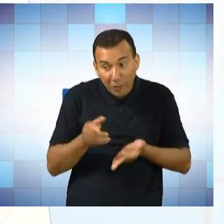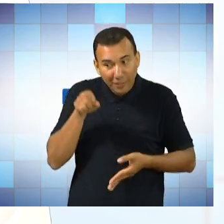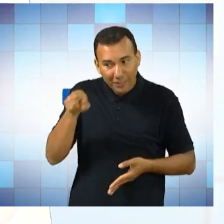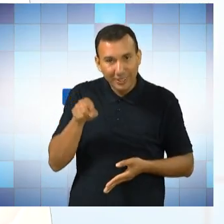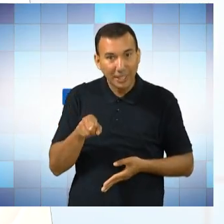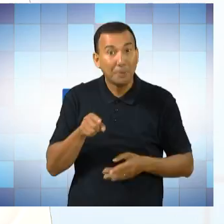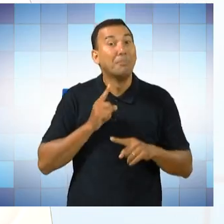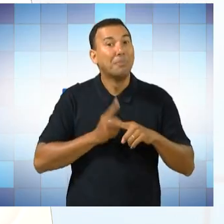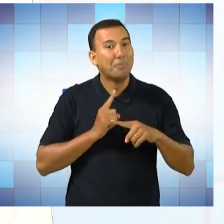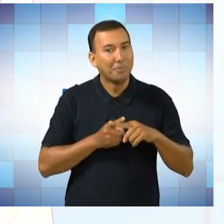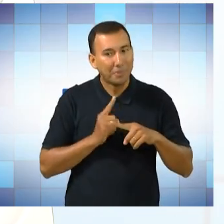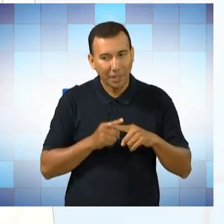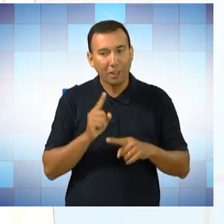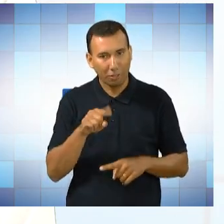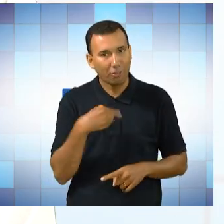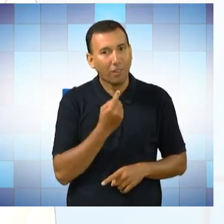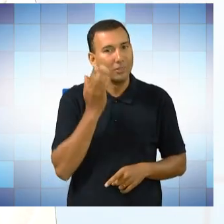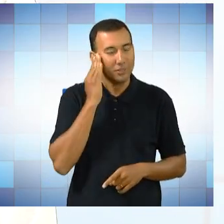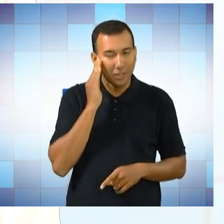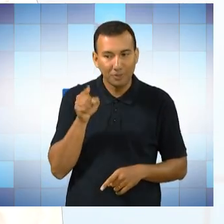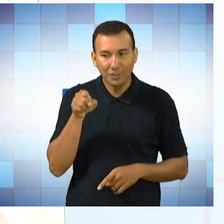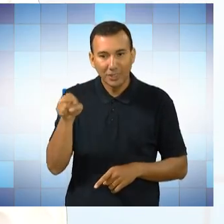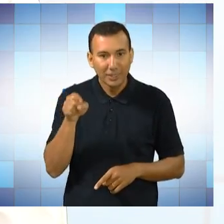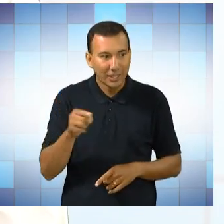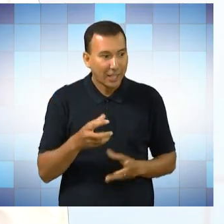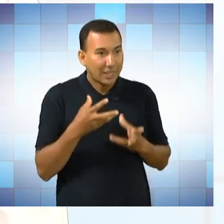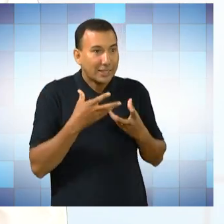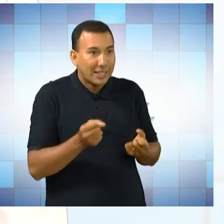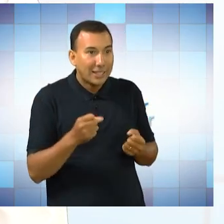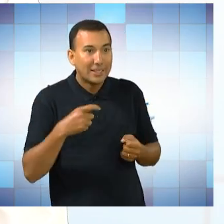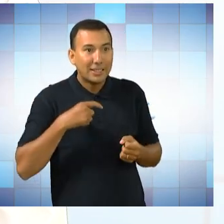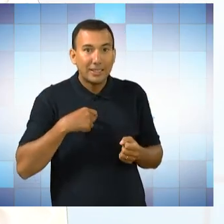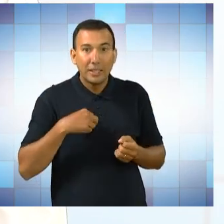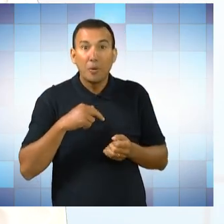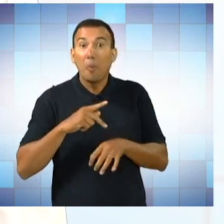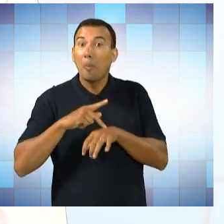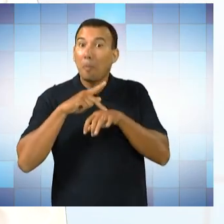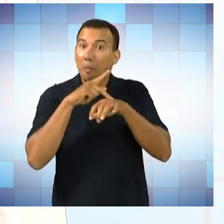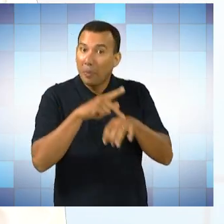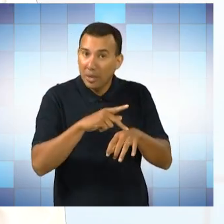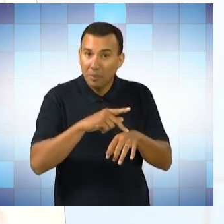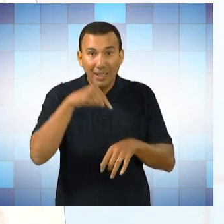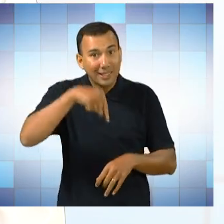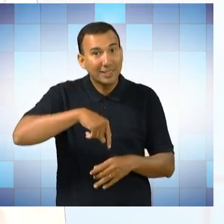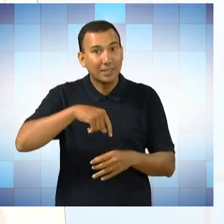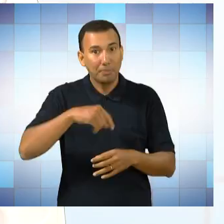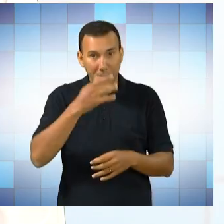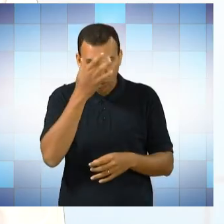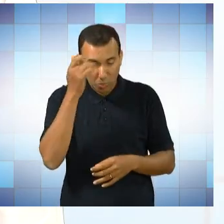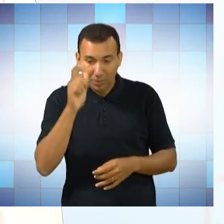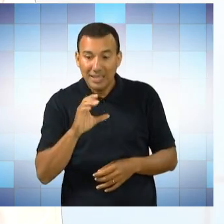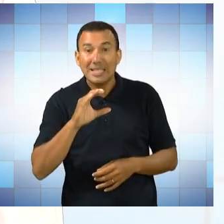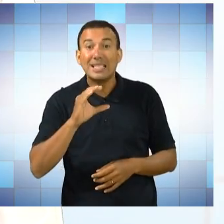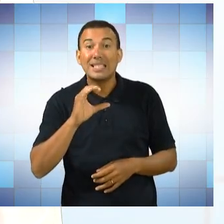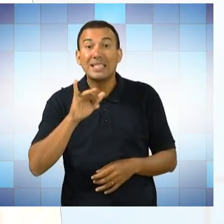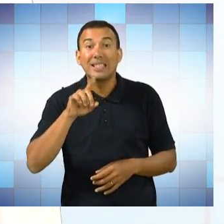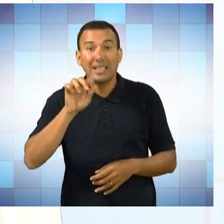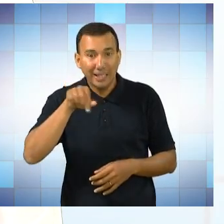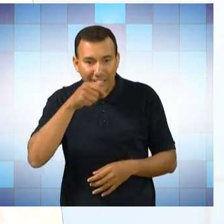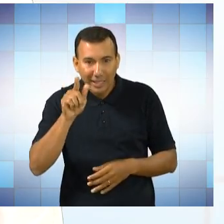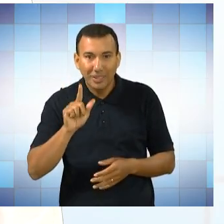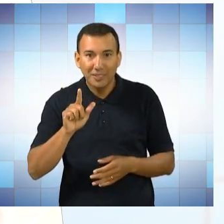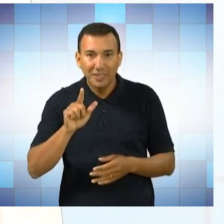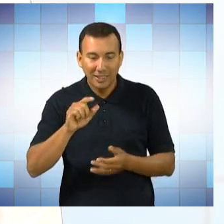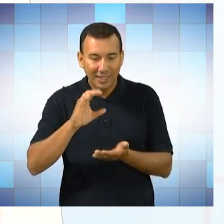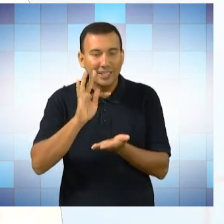porque sabíamos que você ia receber o título de cidadã terezinense. Você que estava falando para a gente aqui